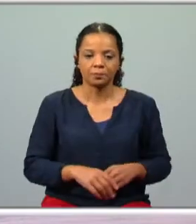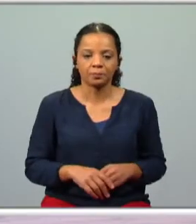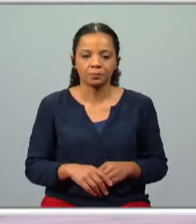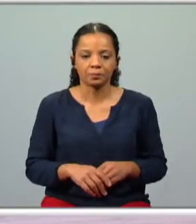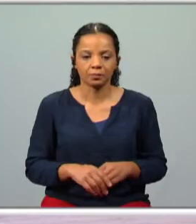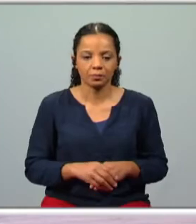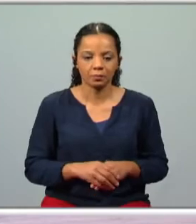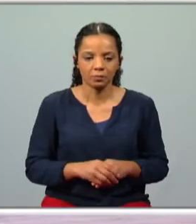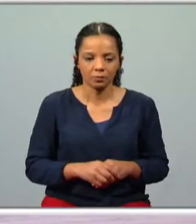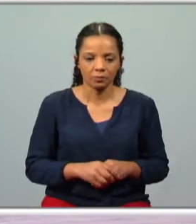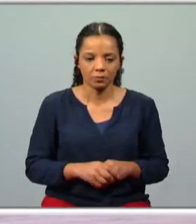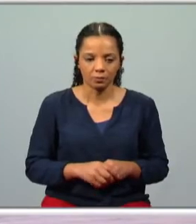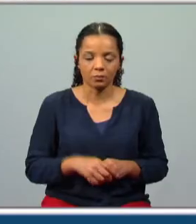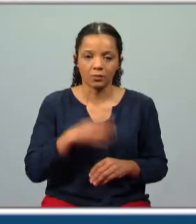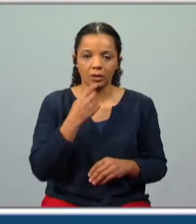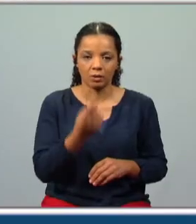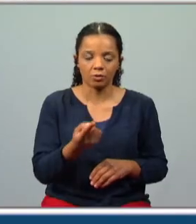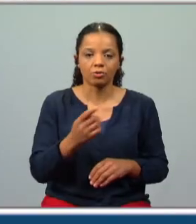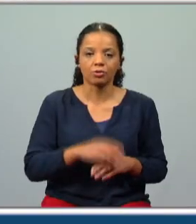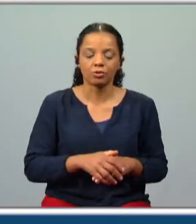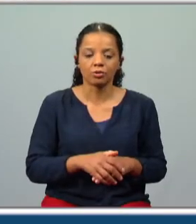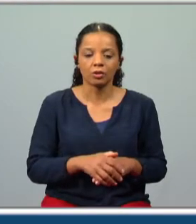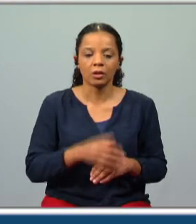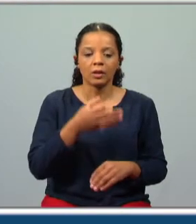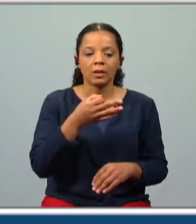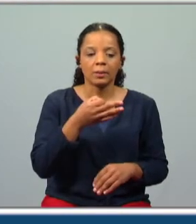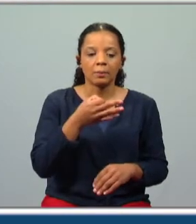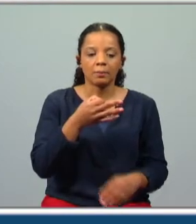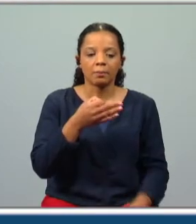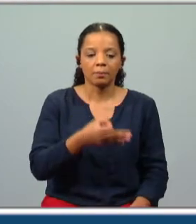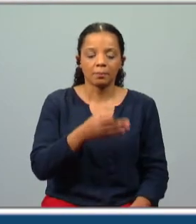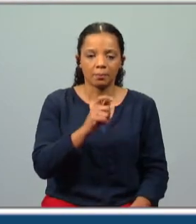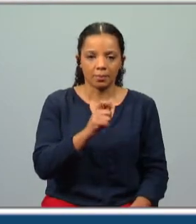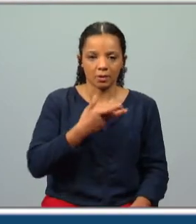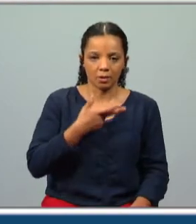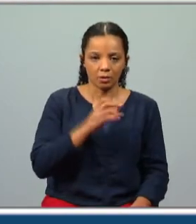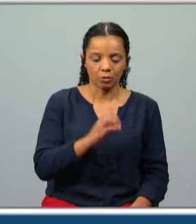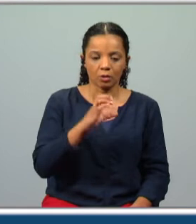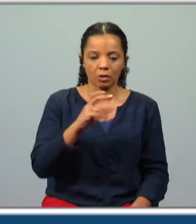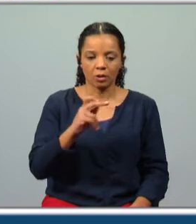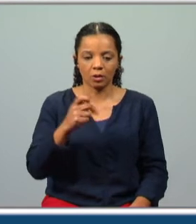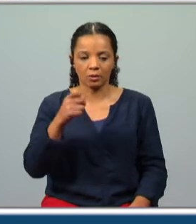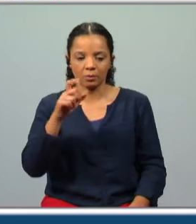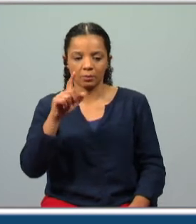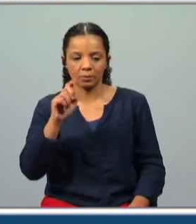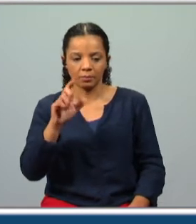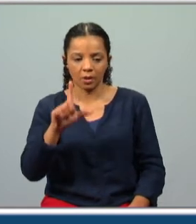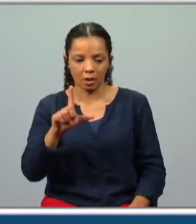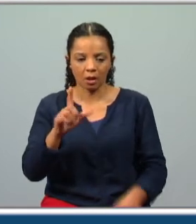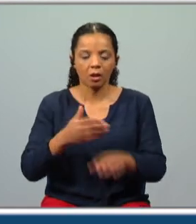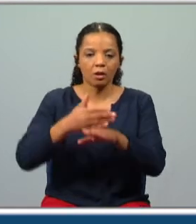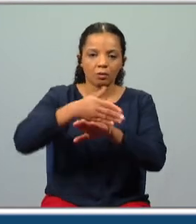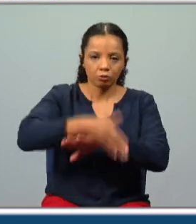e começa por referir o naufrágio da armada de Pedro Álvares Cabral em 1500 onde seguia Bartolomeu Dias e